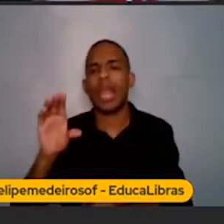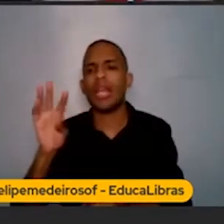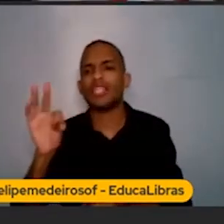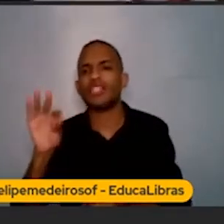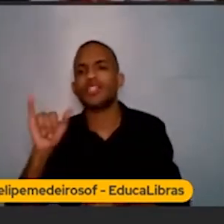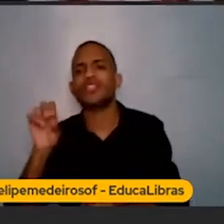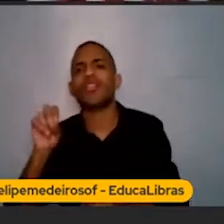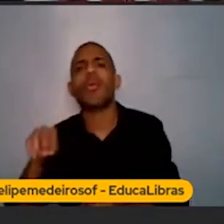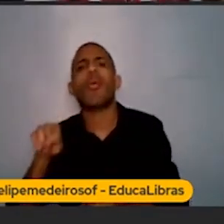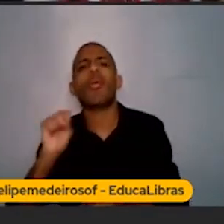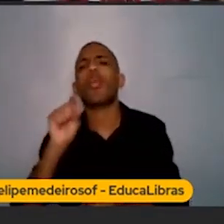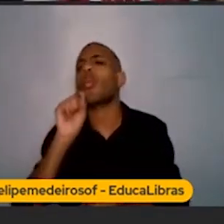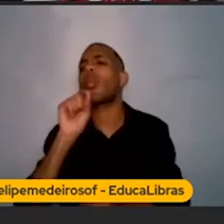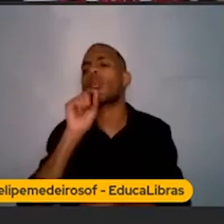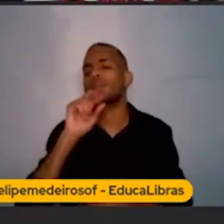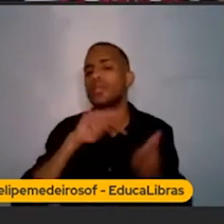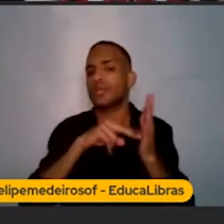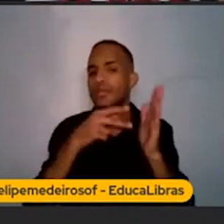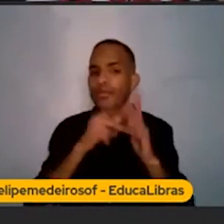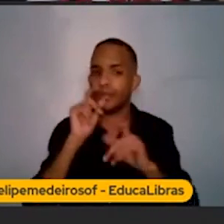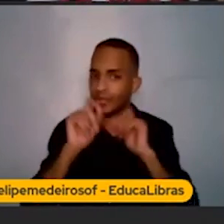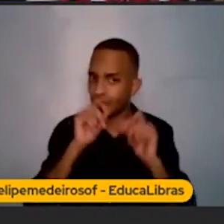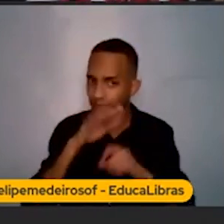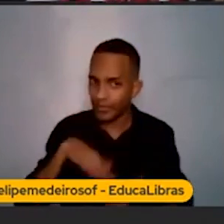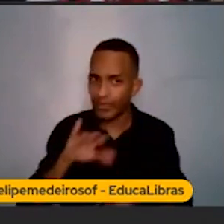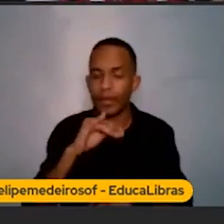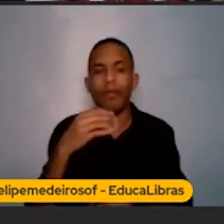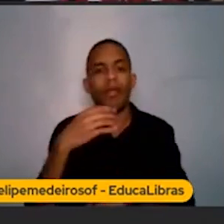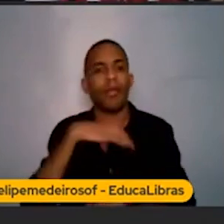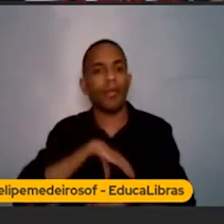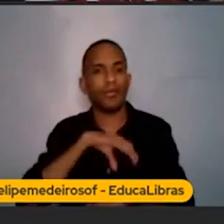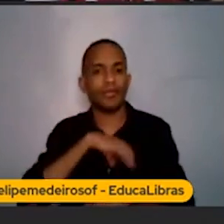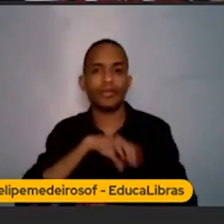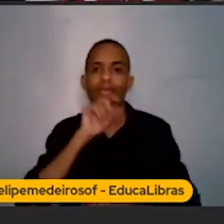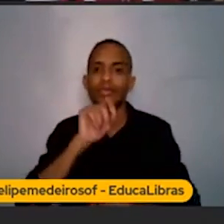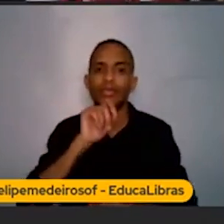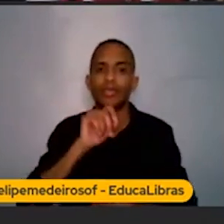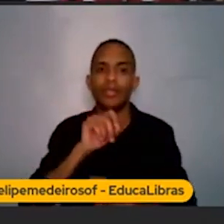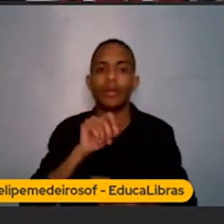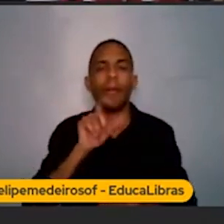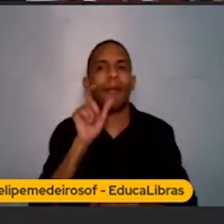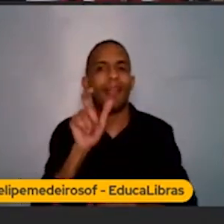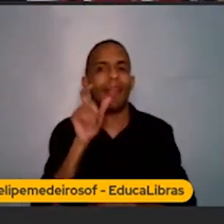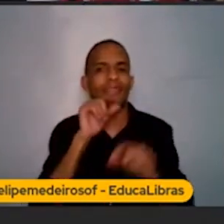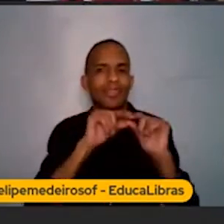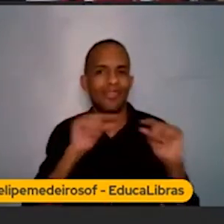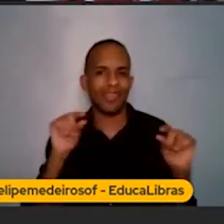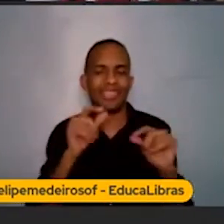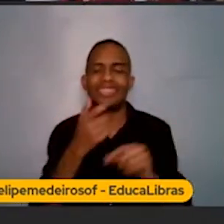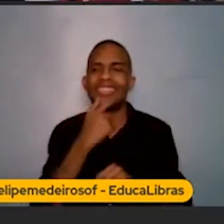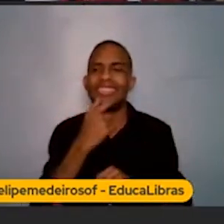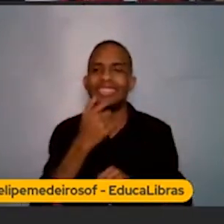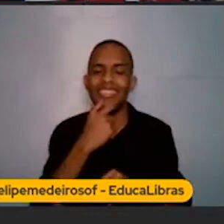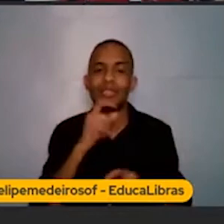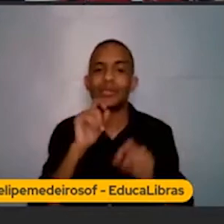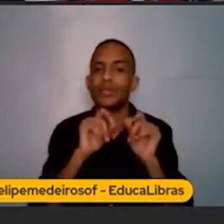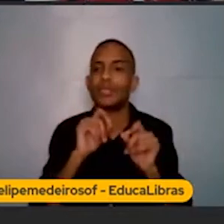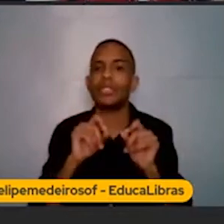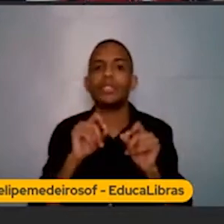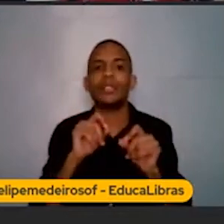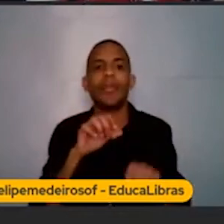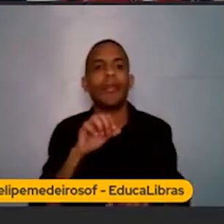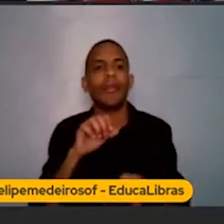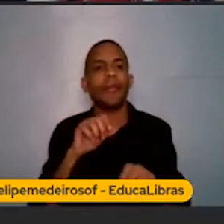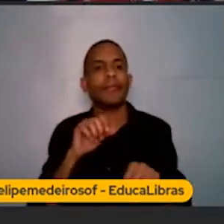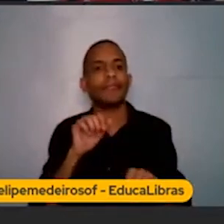é isso? Então, os Scout to Action são, em português, é mais uma palavrinha, uma frase em inglês, né? São as chamadas para as